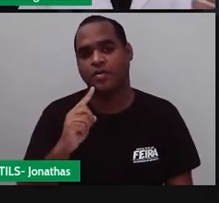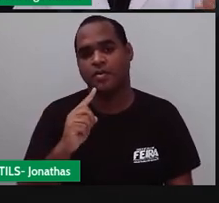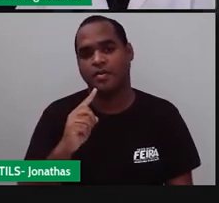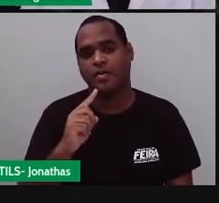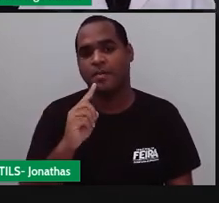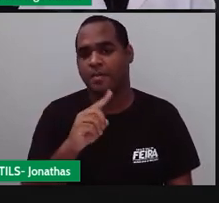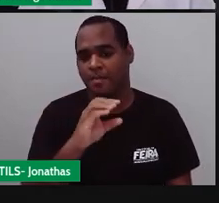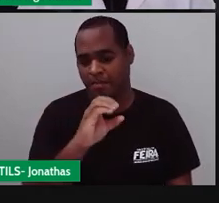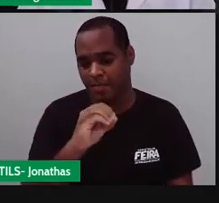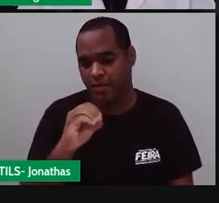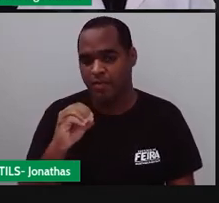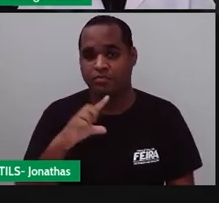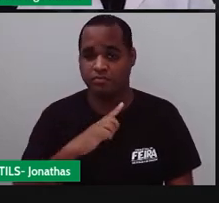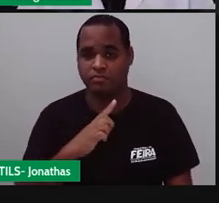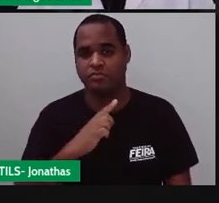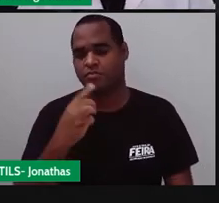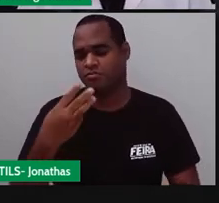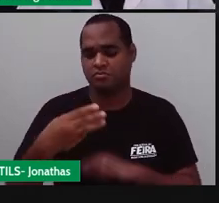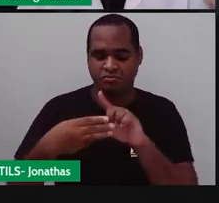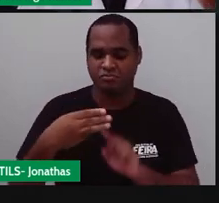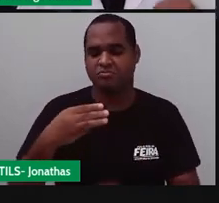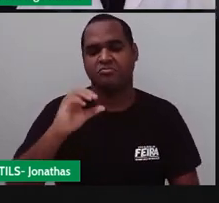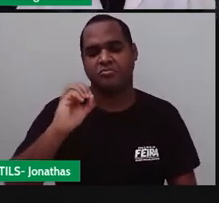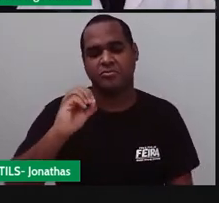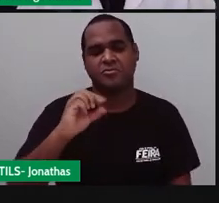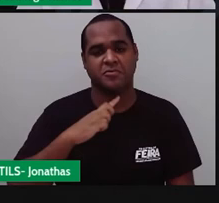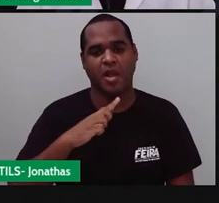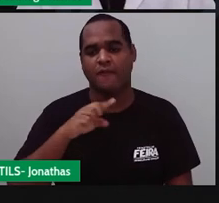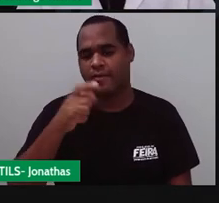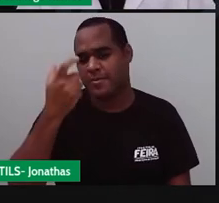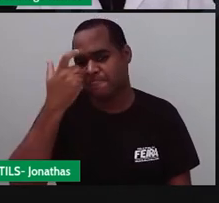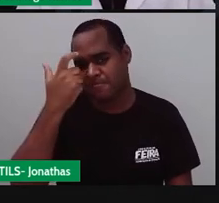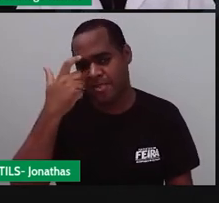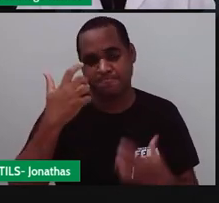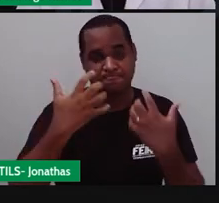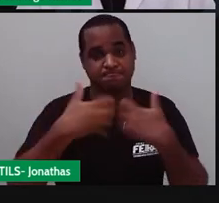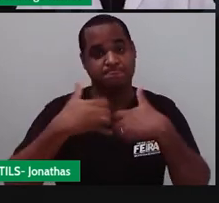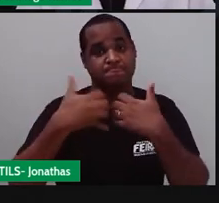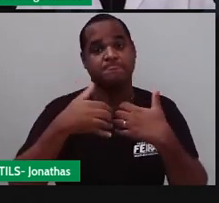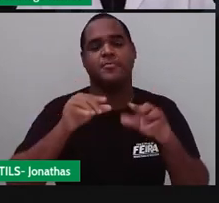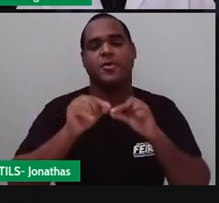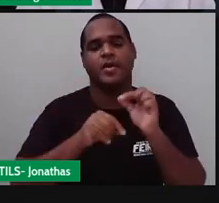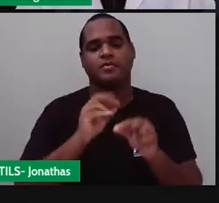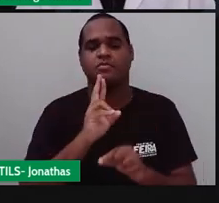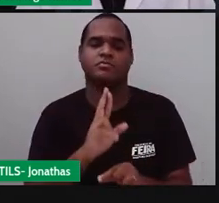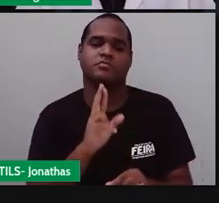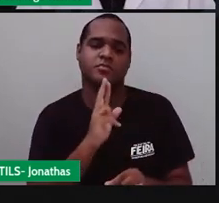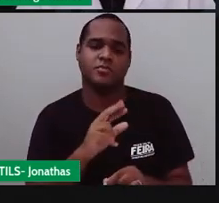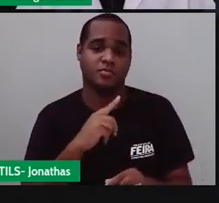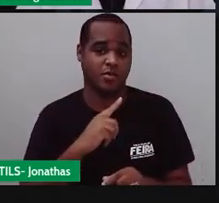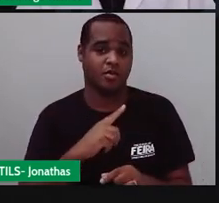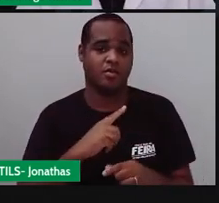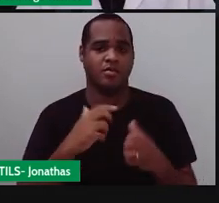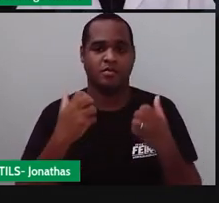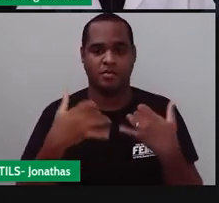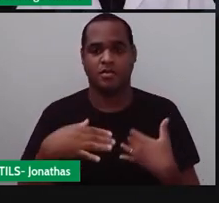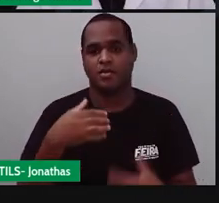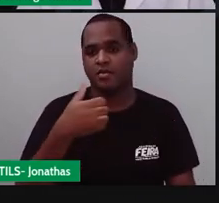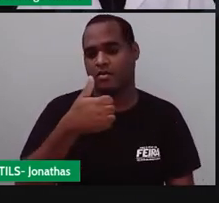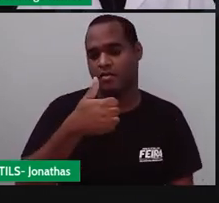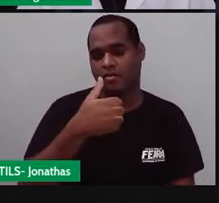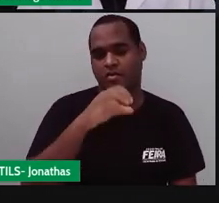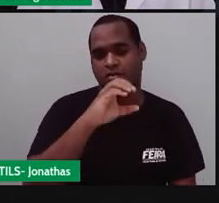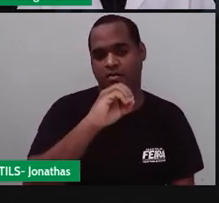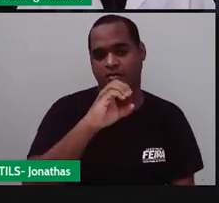raciocina comigo e eu sei que você já raciocinou e sabe que embaixo dessa